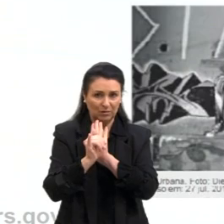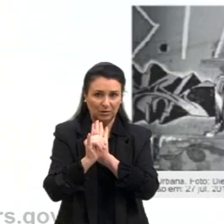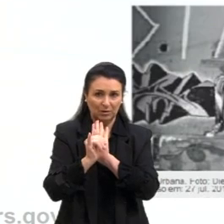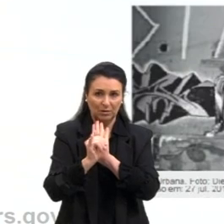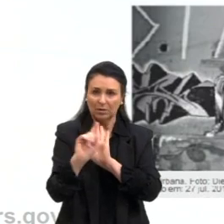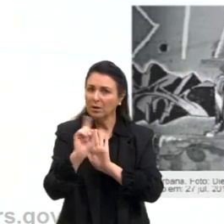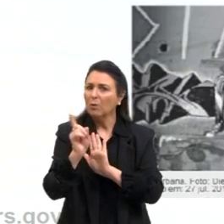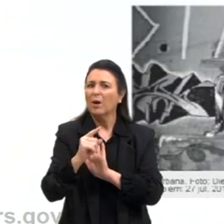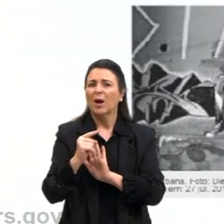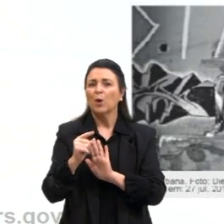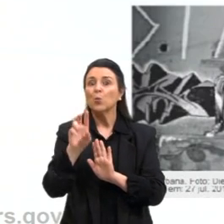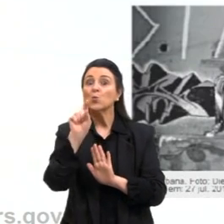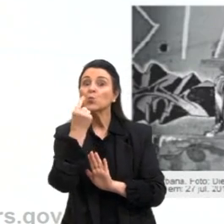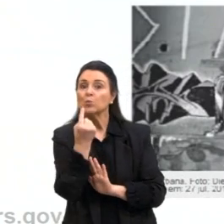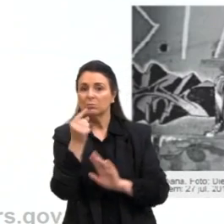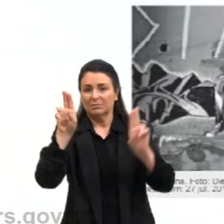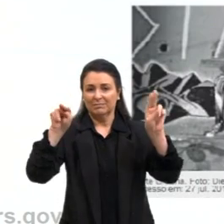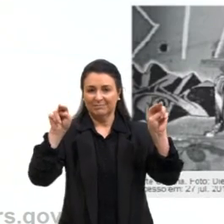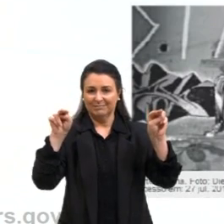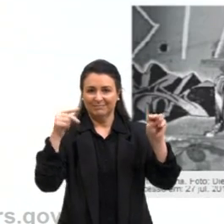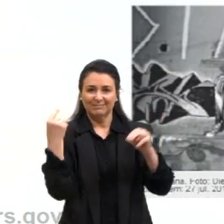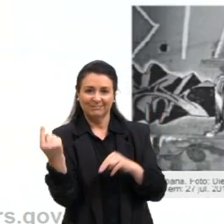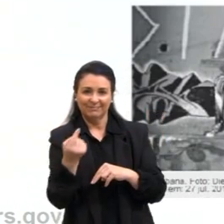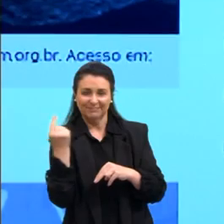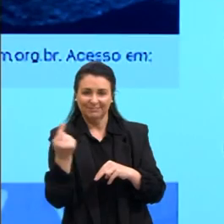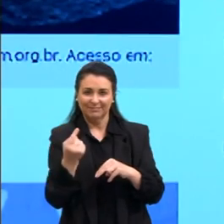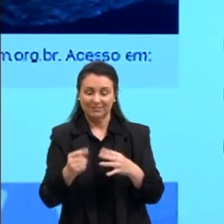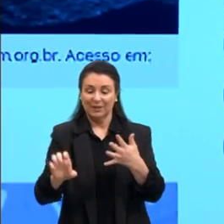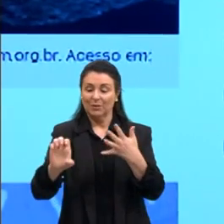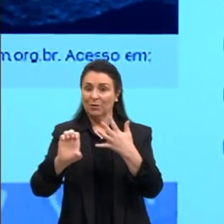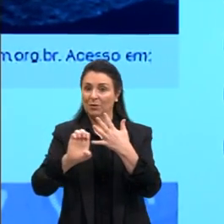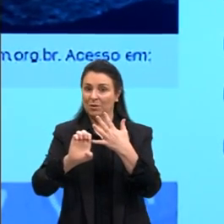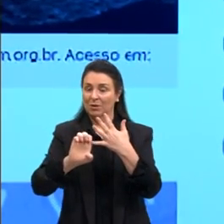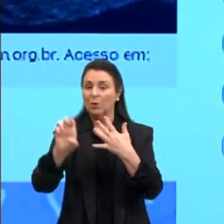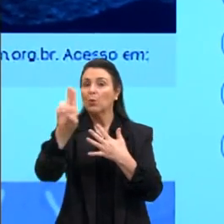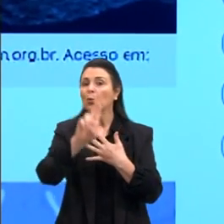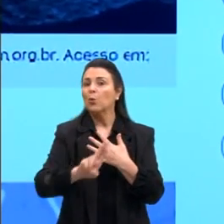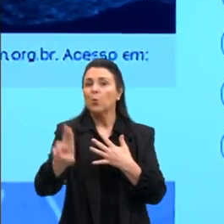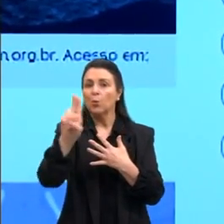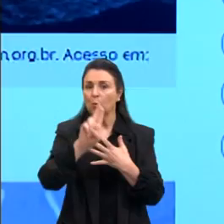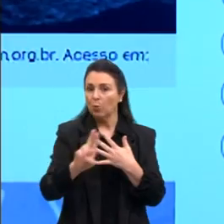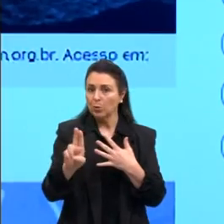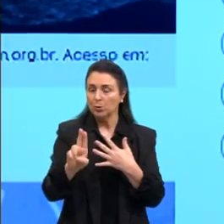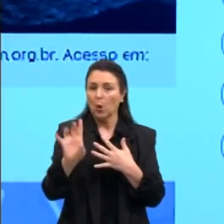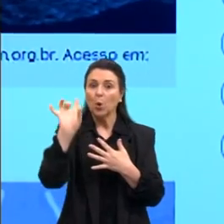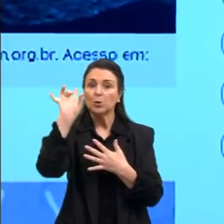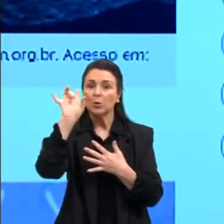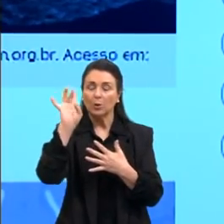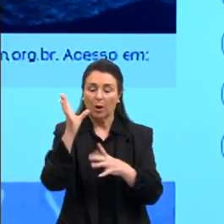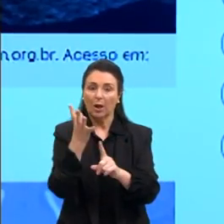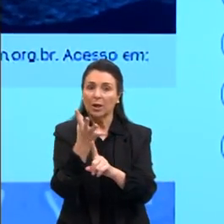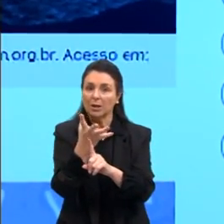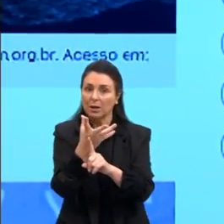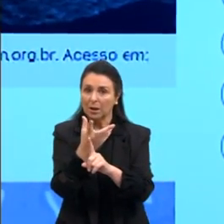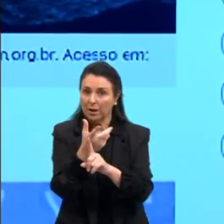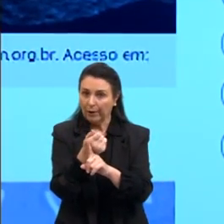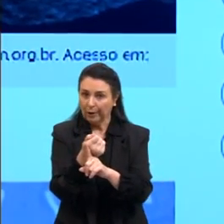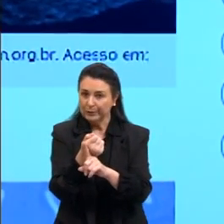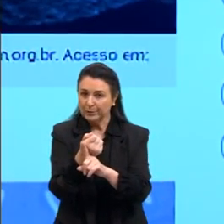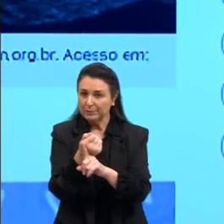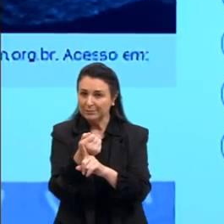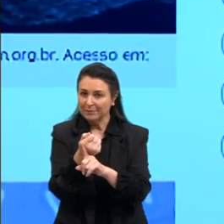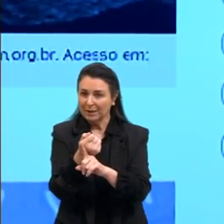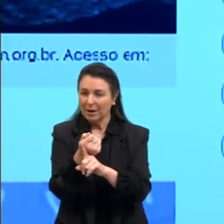único que aparece ali, alternativa E, o uso exclusivista da arte para atender aos